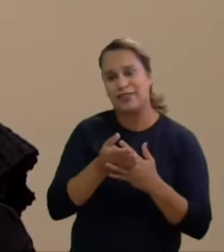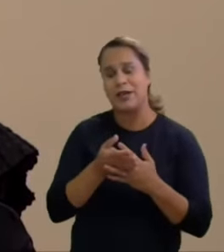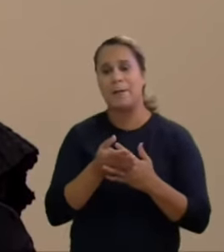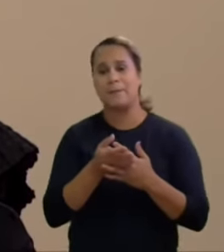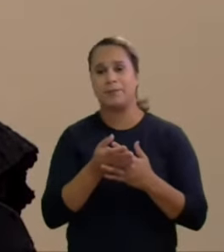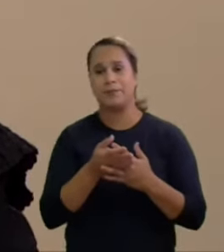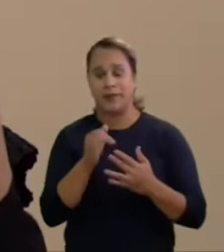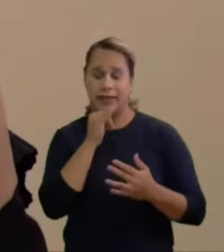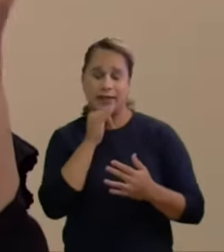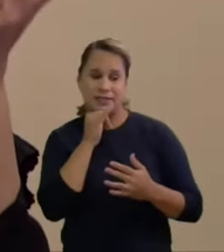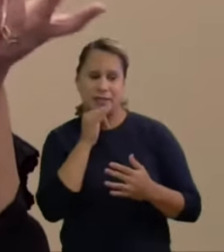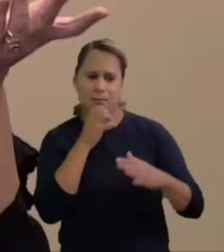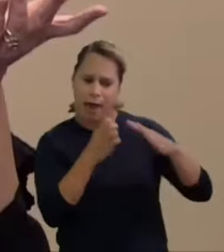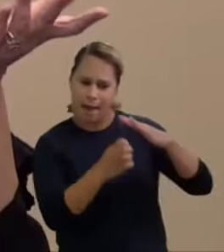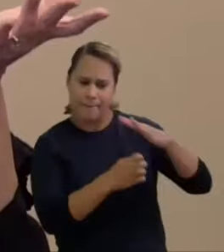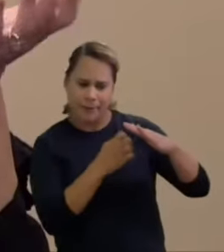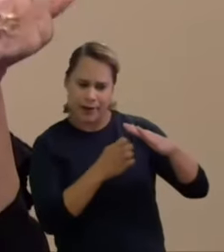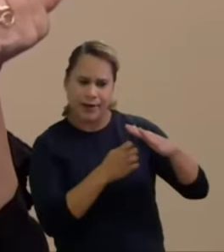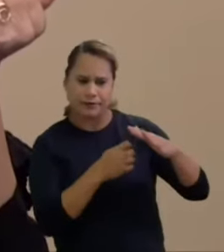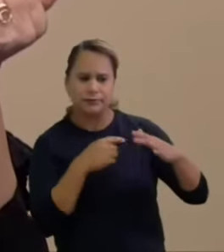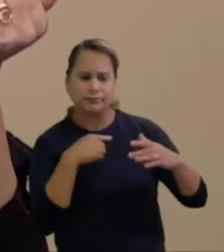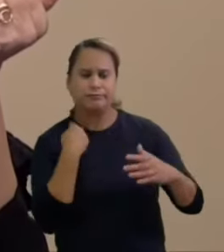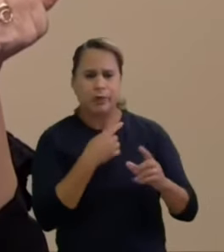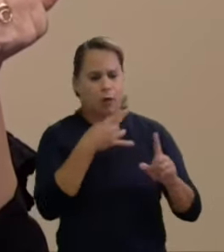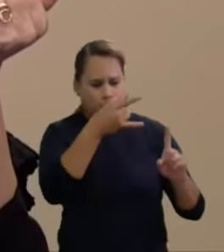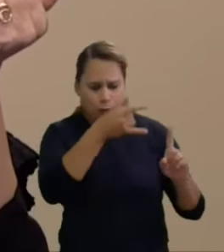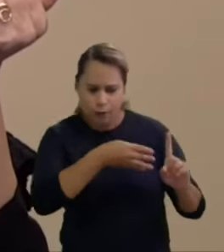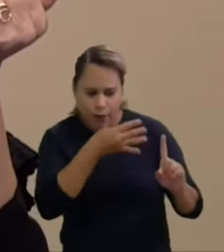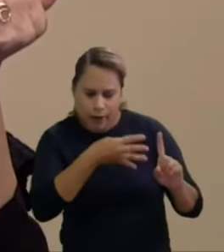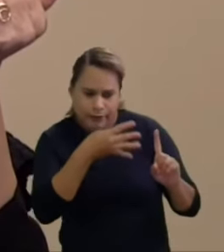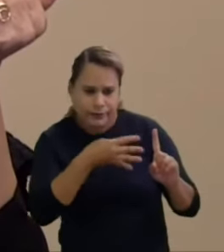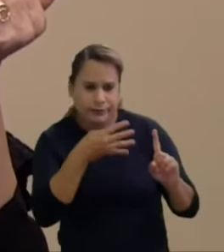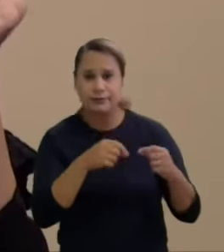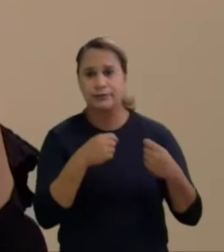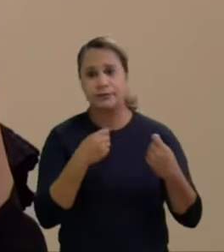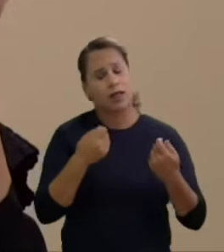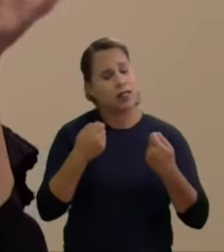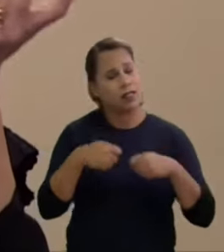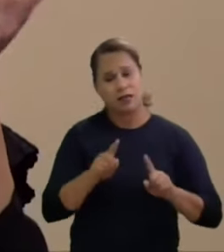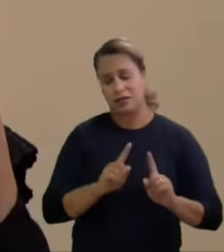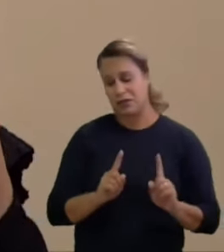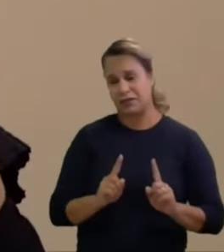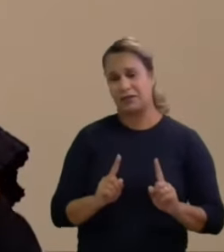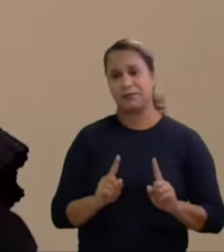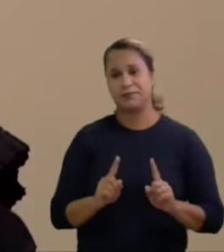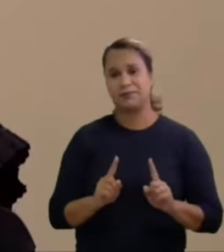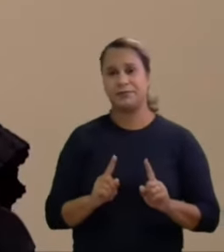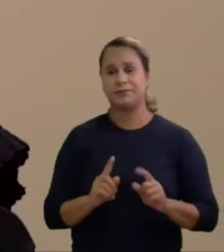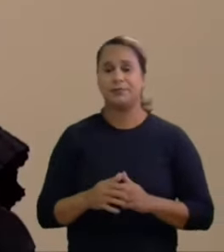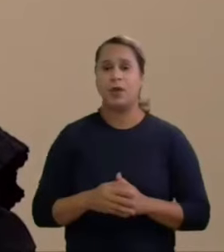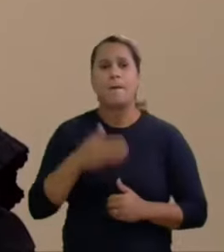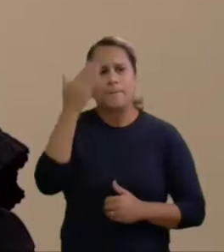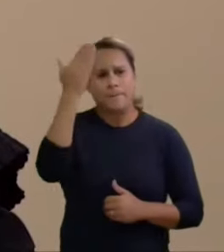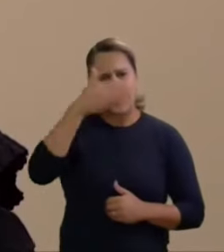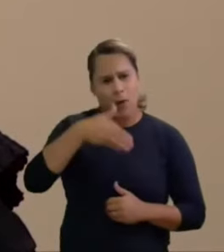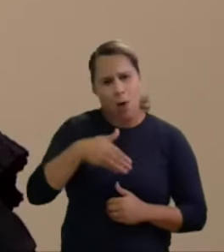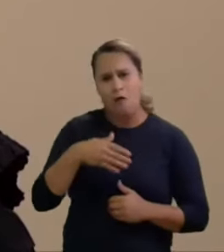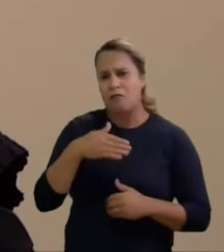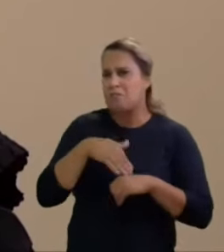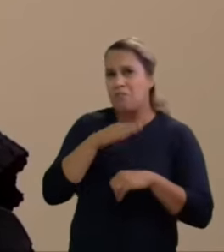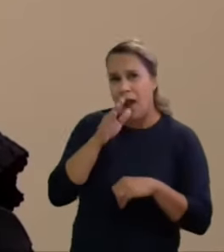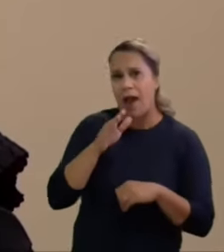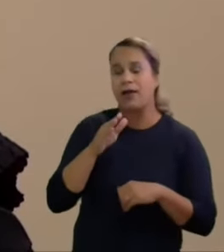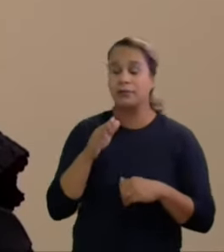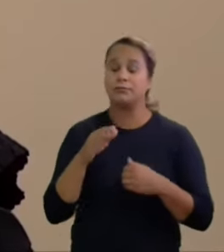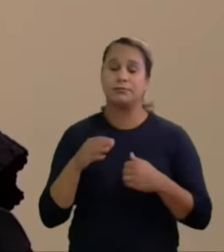perícia, imagine então para tirar o senador da república eleito se essa perícia não seria necessária, ou pelo menos mais provas. Assim, para descobrir se houve